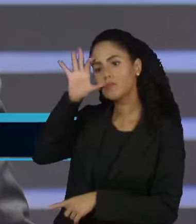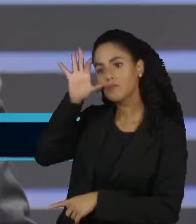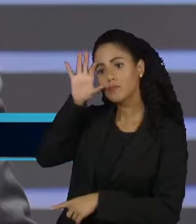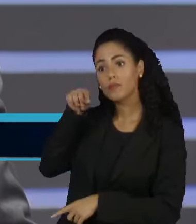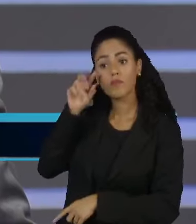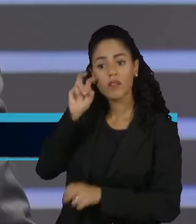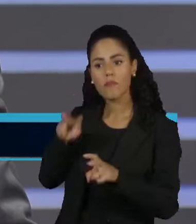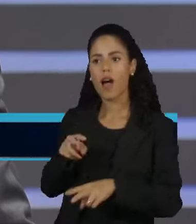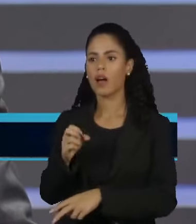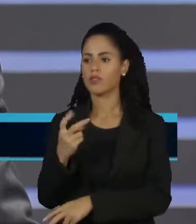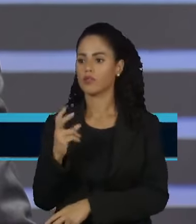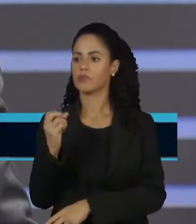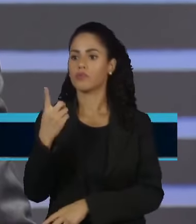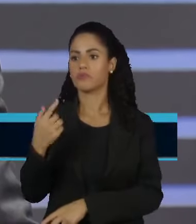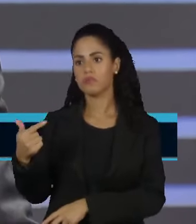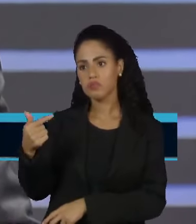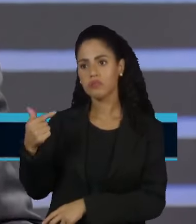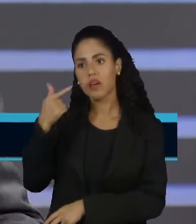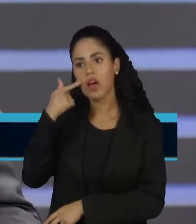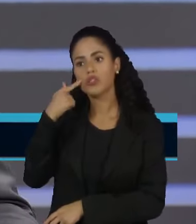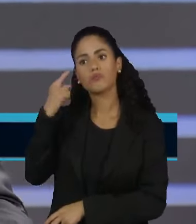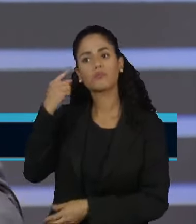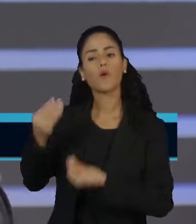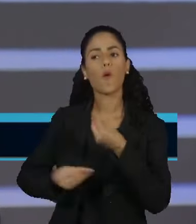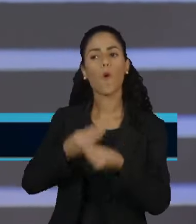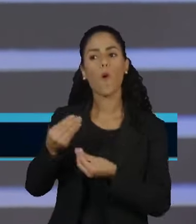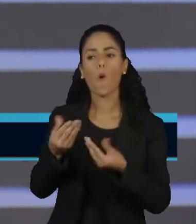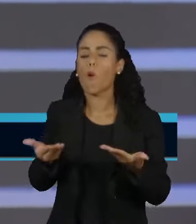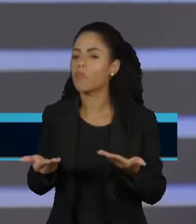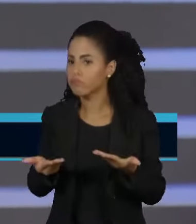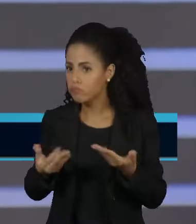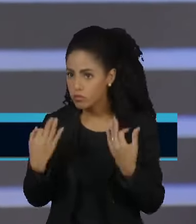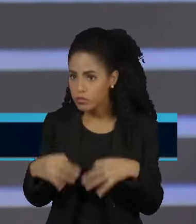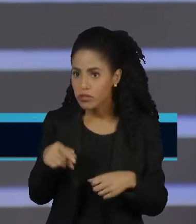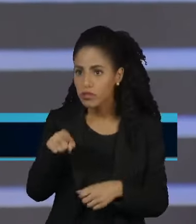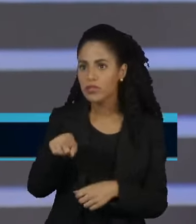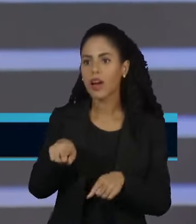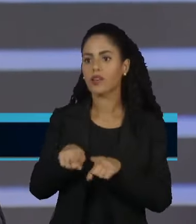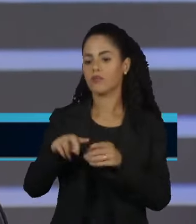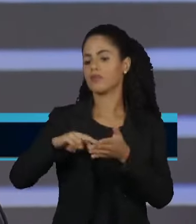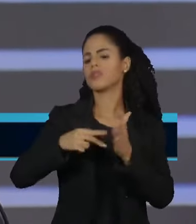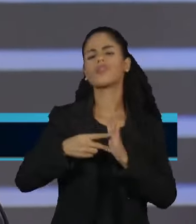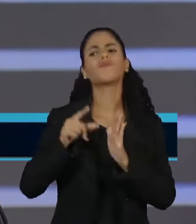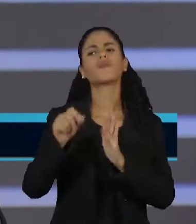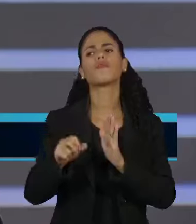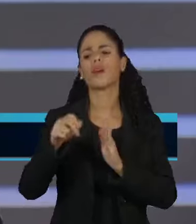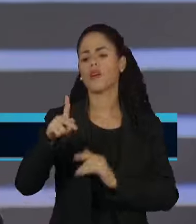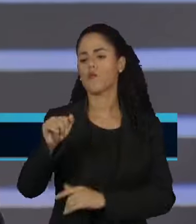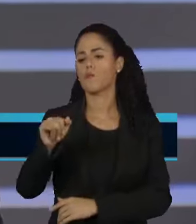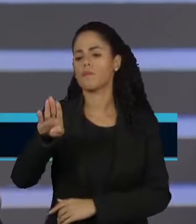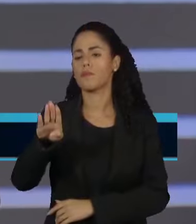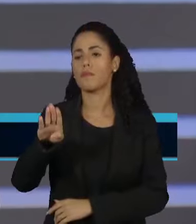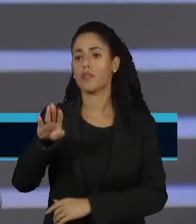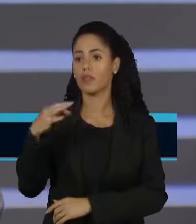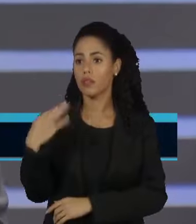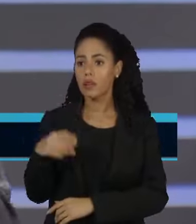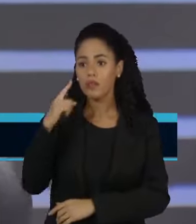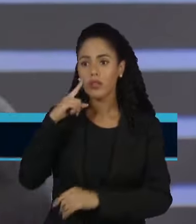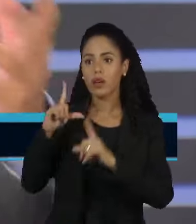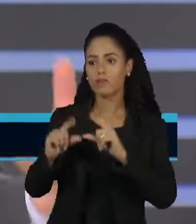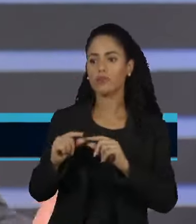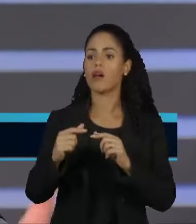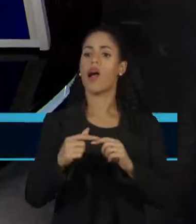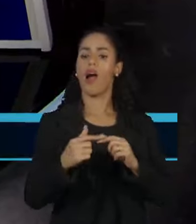no tamanho de PIB. Mas, o que significa o seguinte, a economia crescendo, é claro que você diminui o